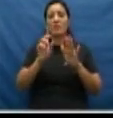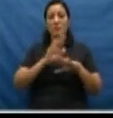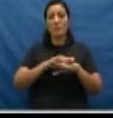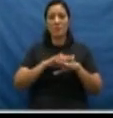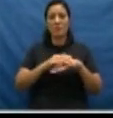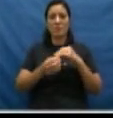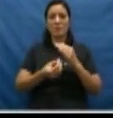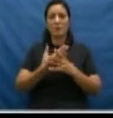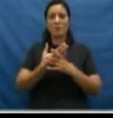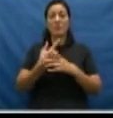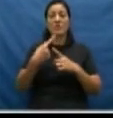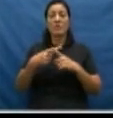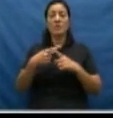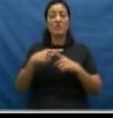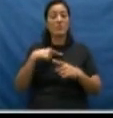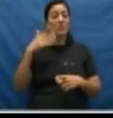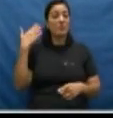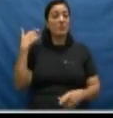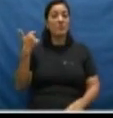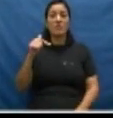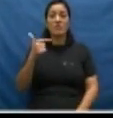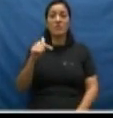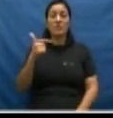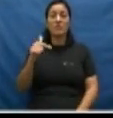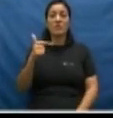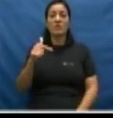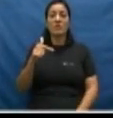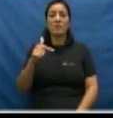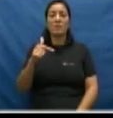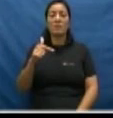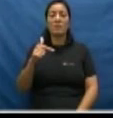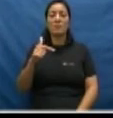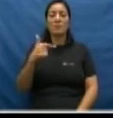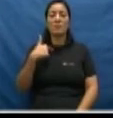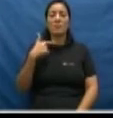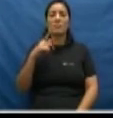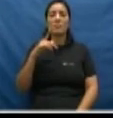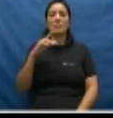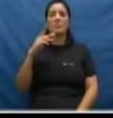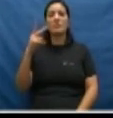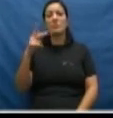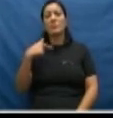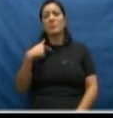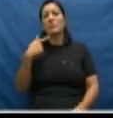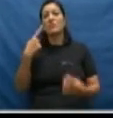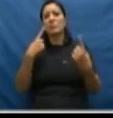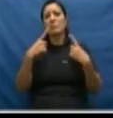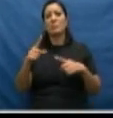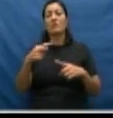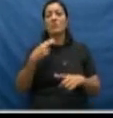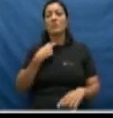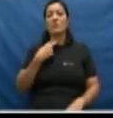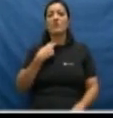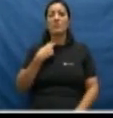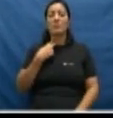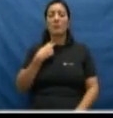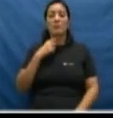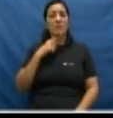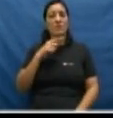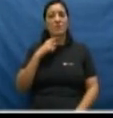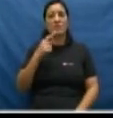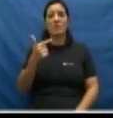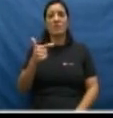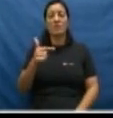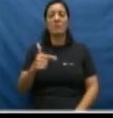autoria, porque não existia no Código Penal a tipificação da violência doméstica contra a mulher. Não existia